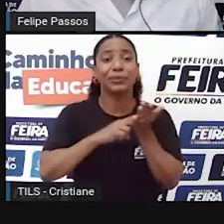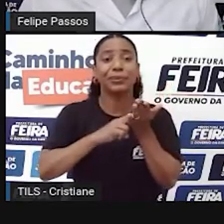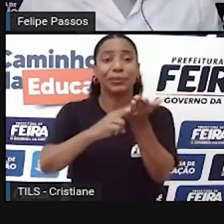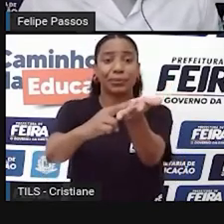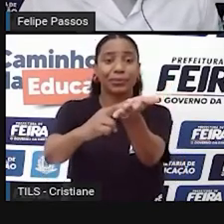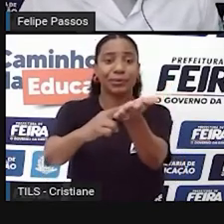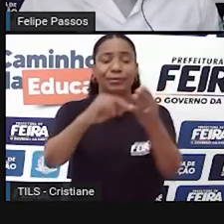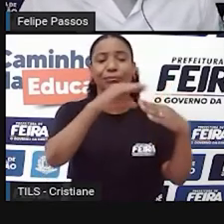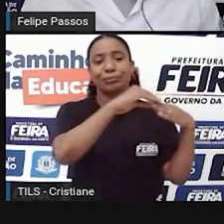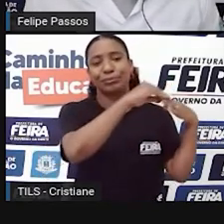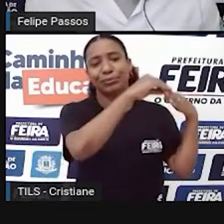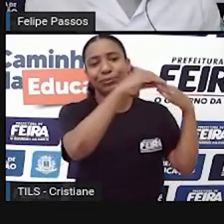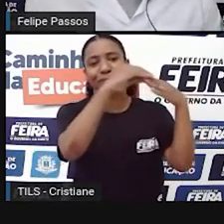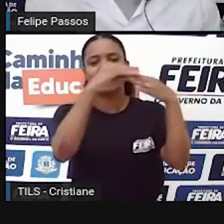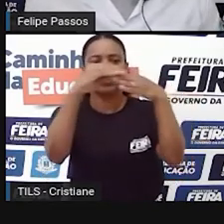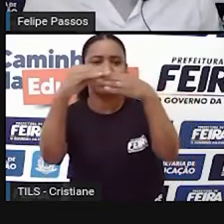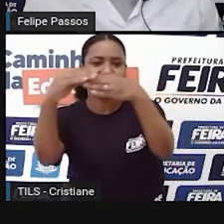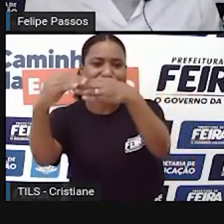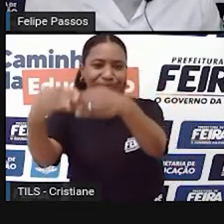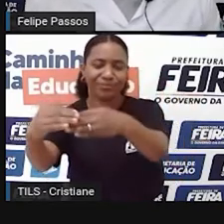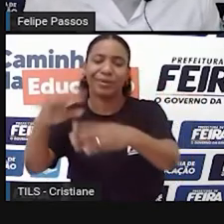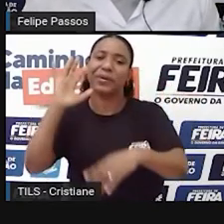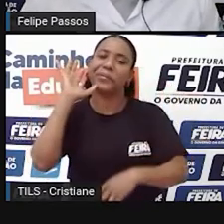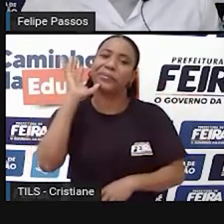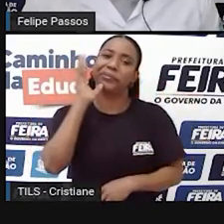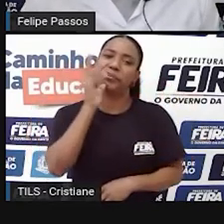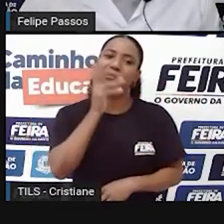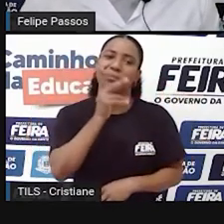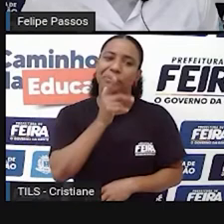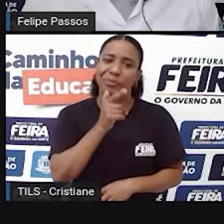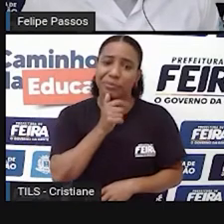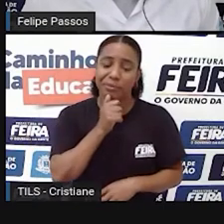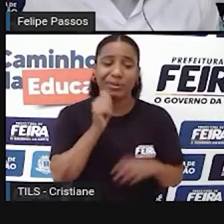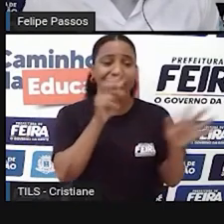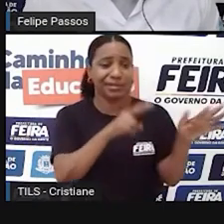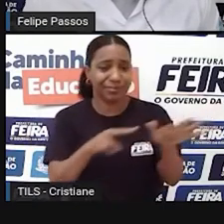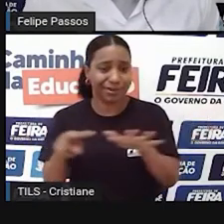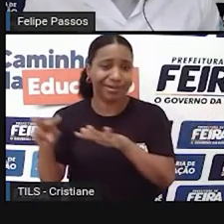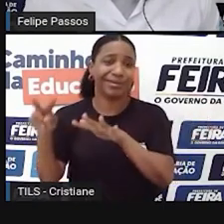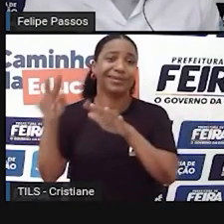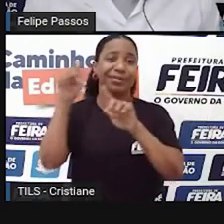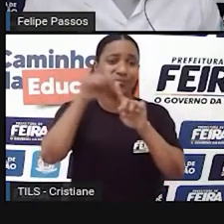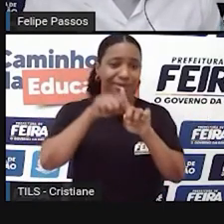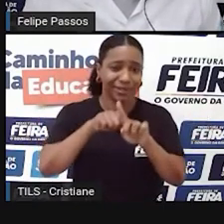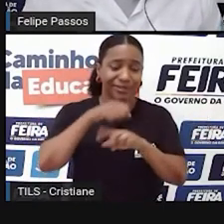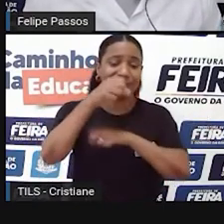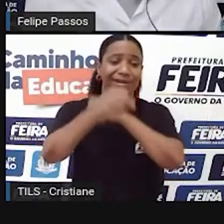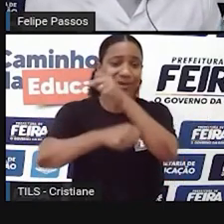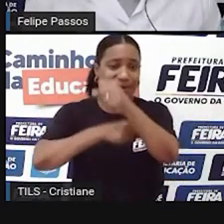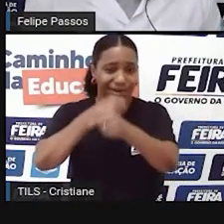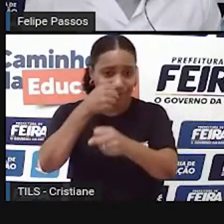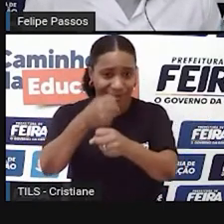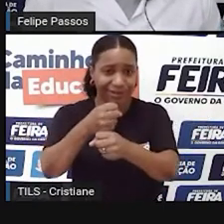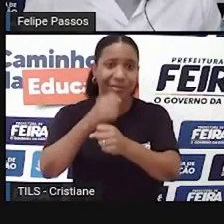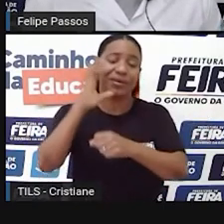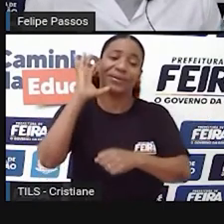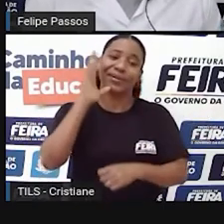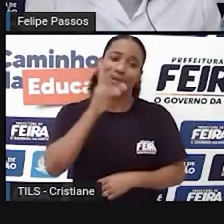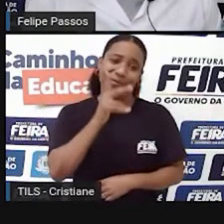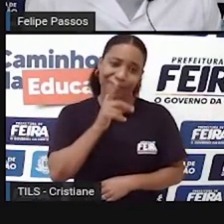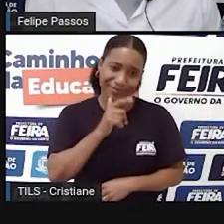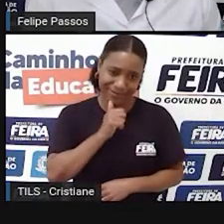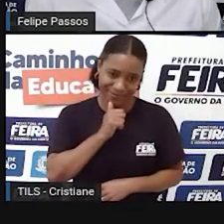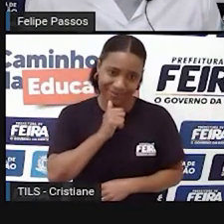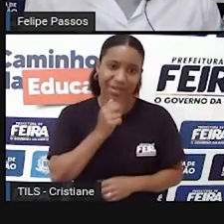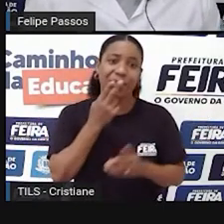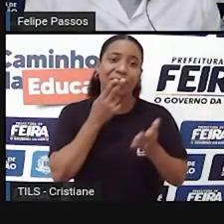no destinatário. Então esse processo poderia levar semanas, meses, anos, de repente, né? E a gente vive isso até hoje. Quando você